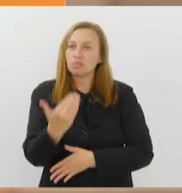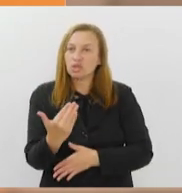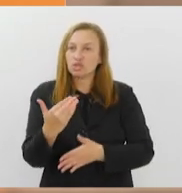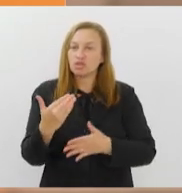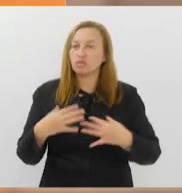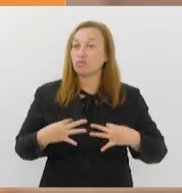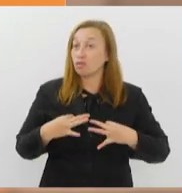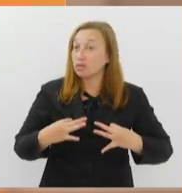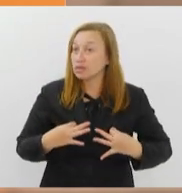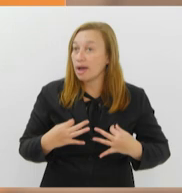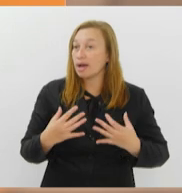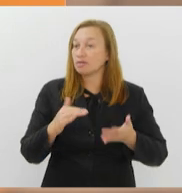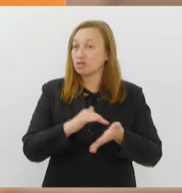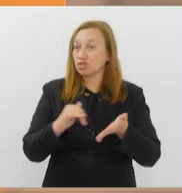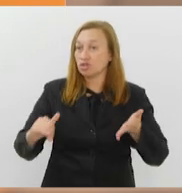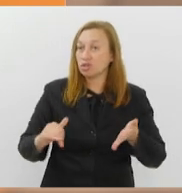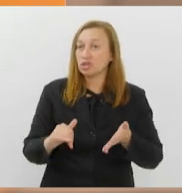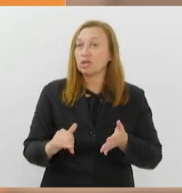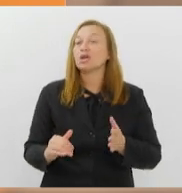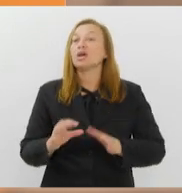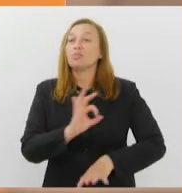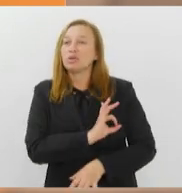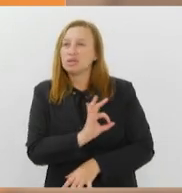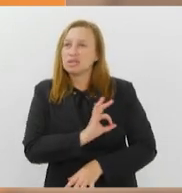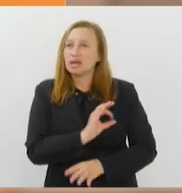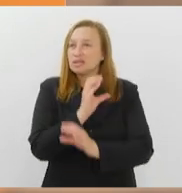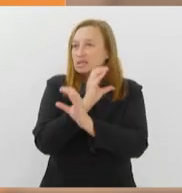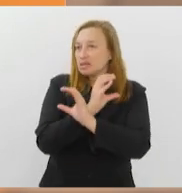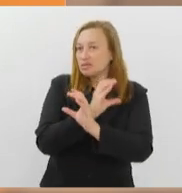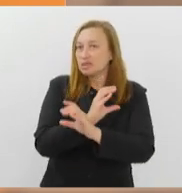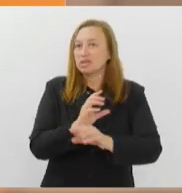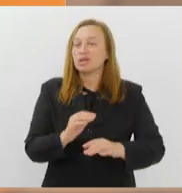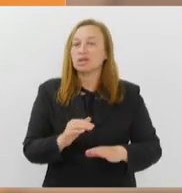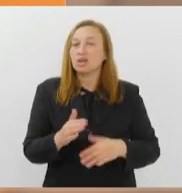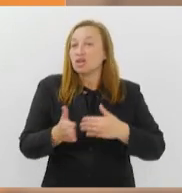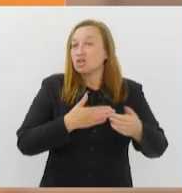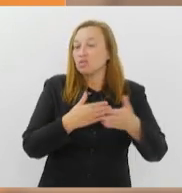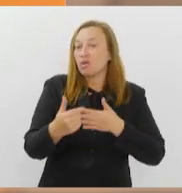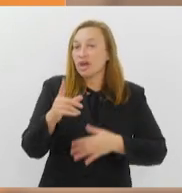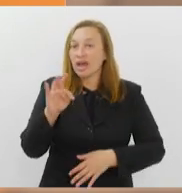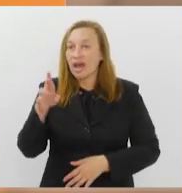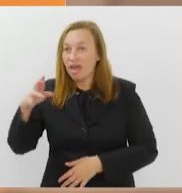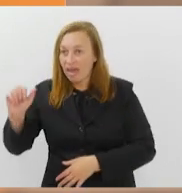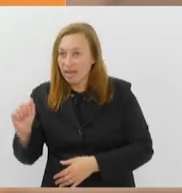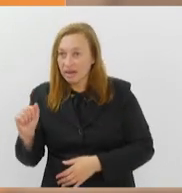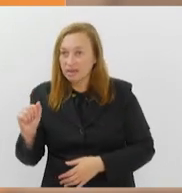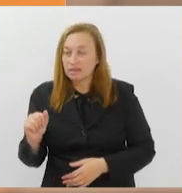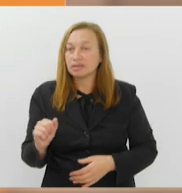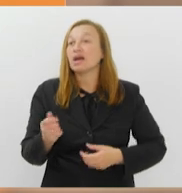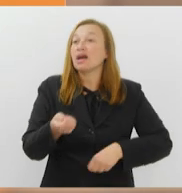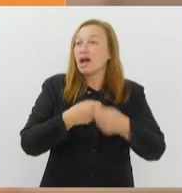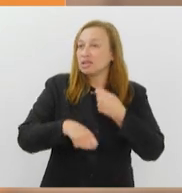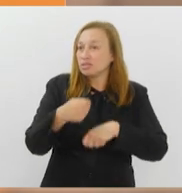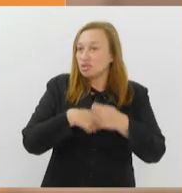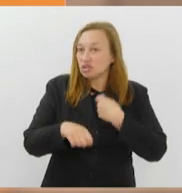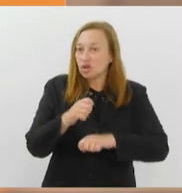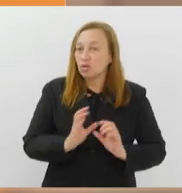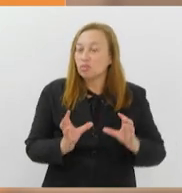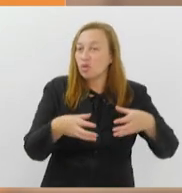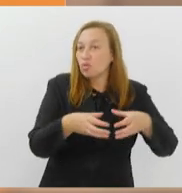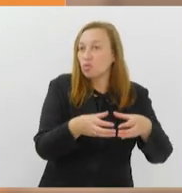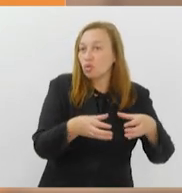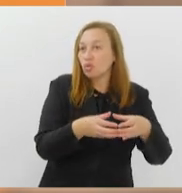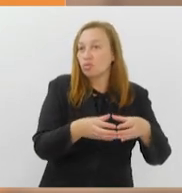remoção voluntária que forem feitos por policiais civis de qualquer carreira e será administrado pelo